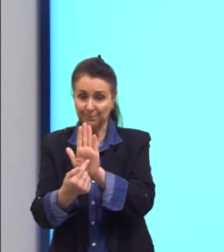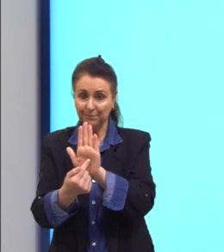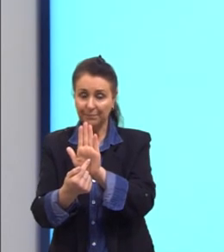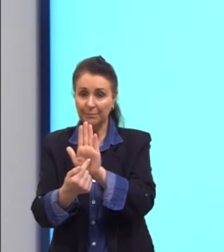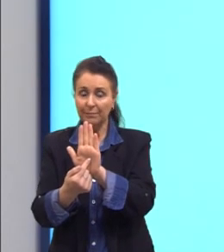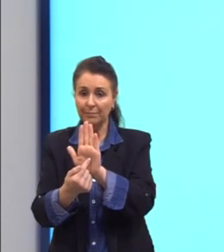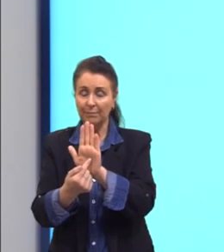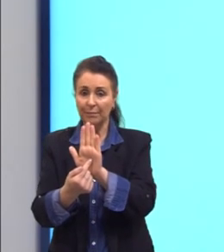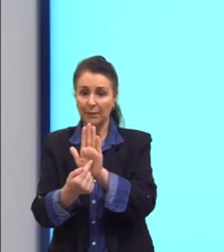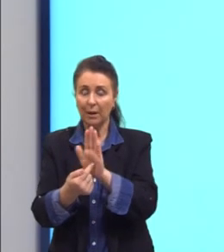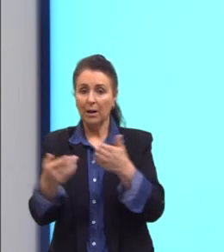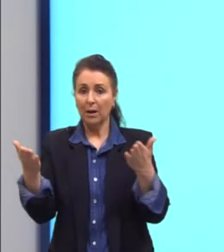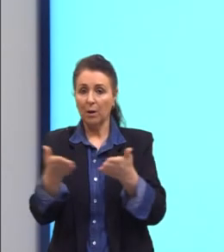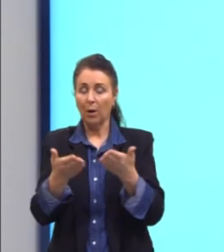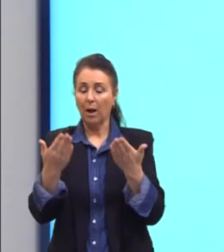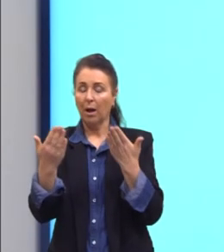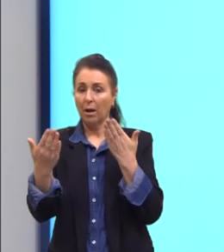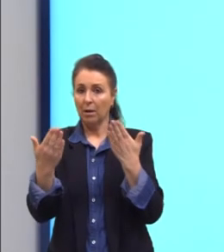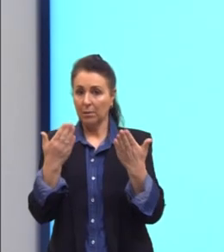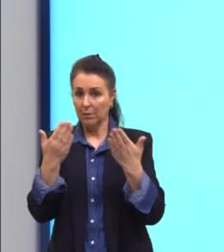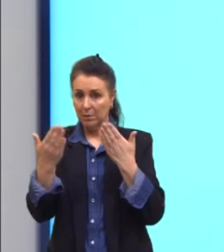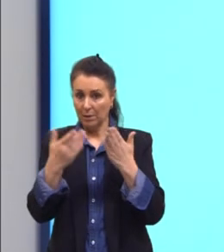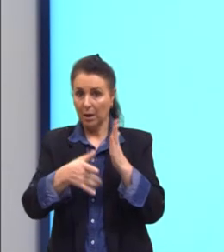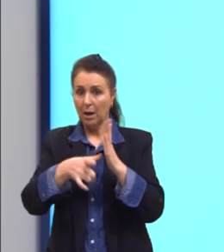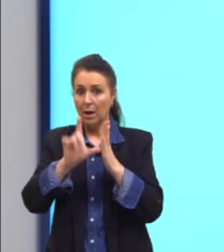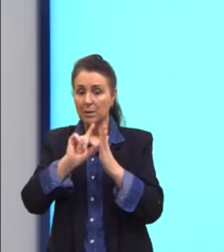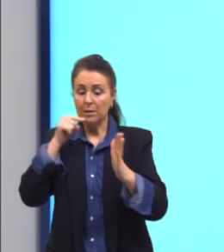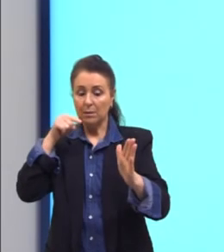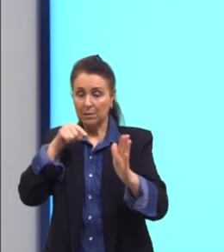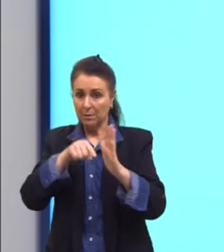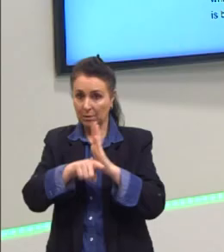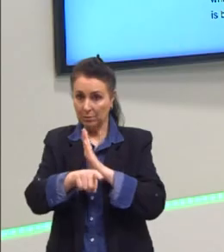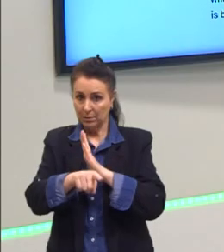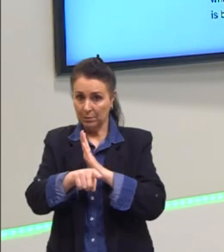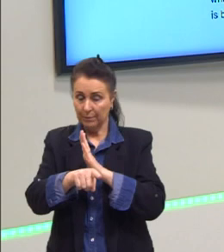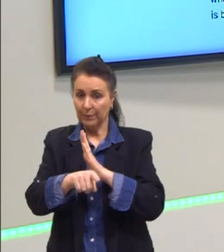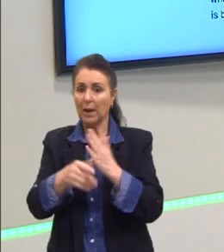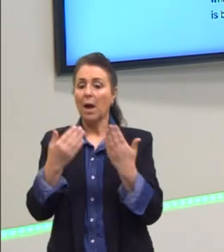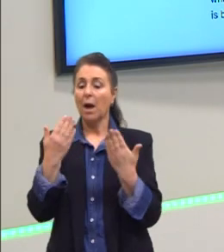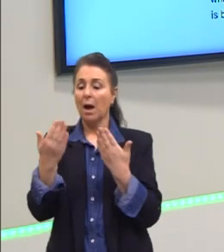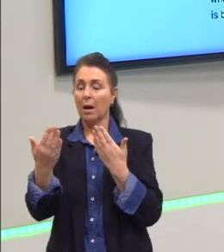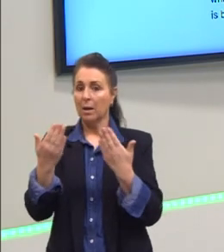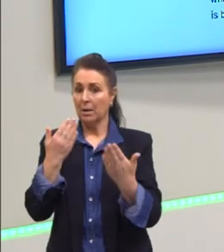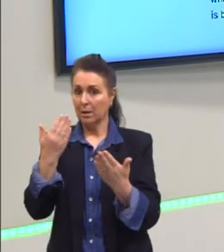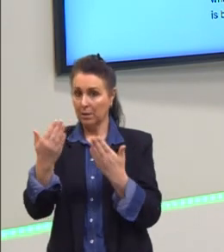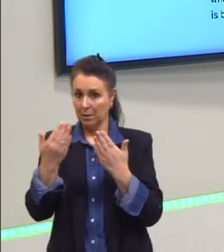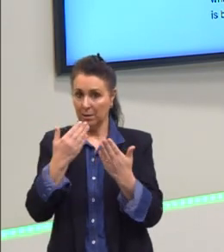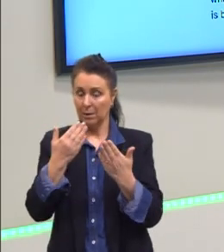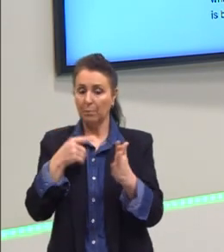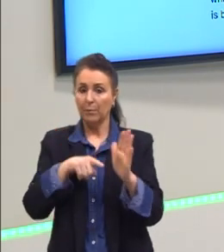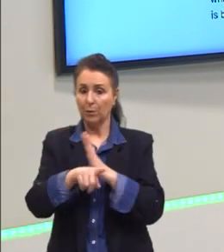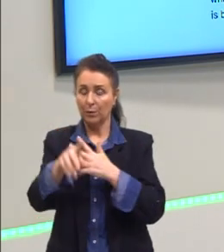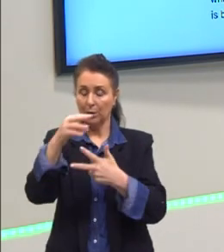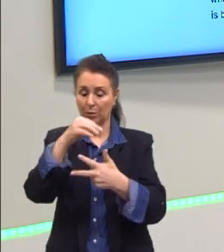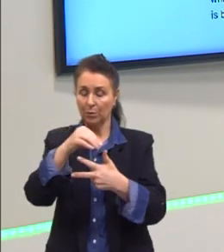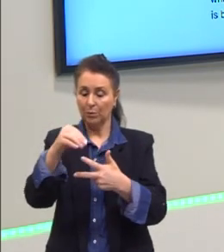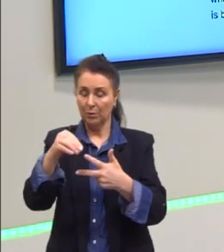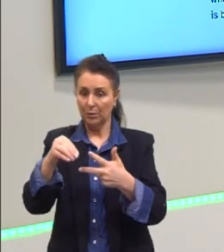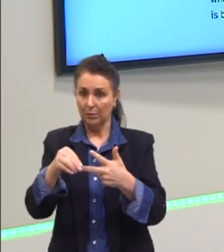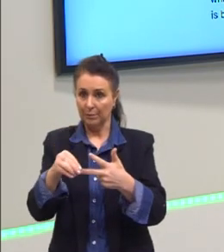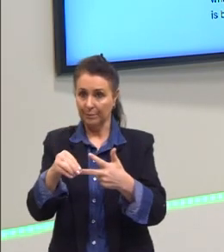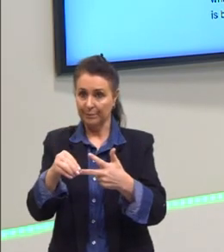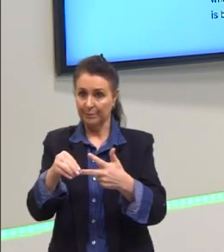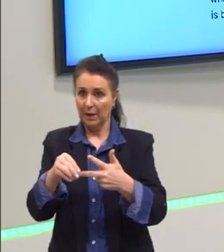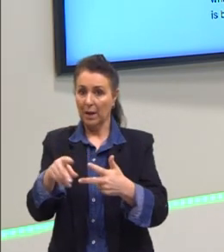Vamos, então, analisar. Antes de nós irmos para as questões, nós vamos analisar uma questão do Enem. Eu